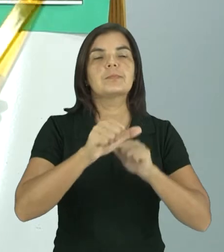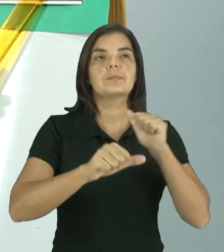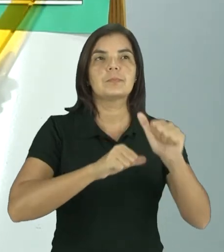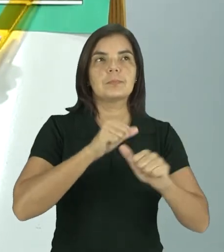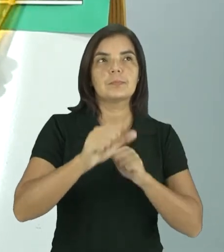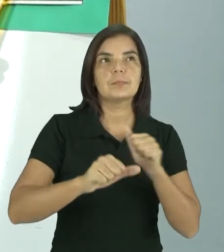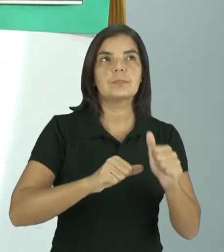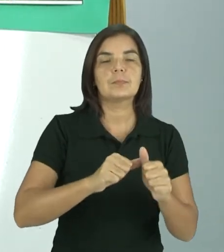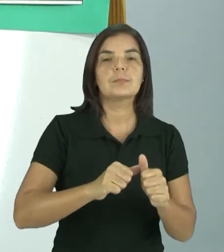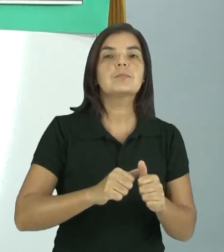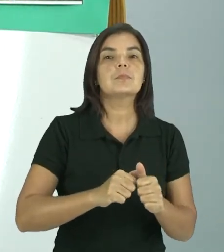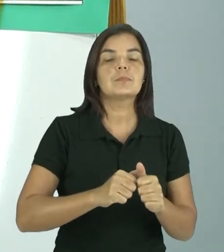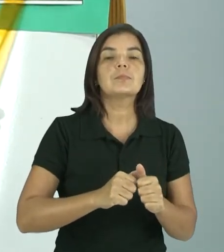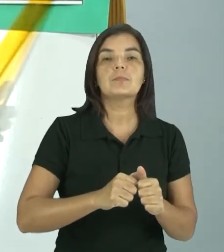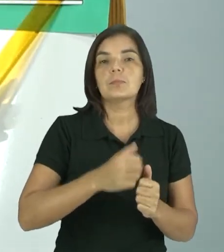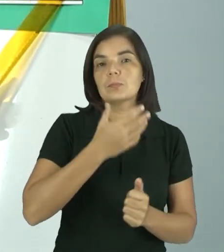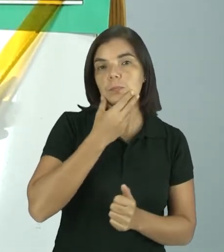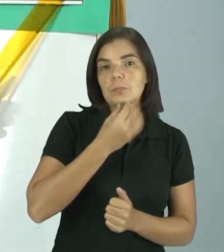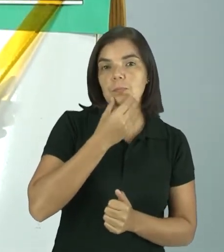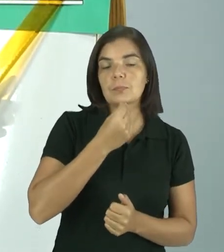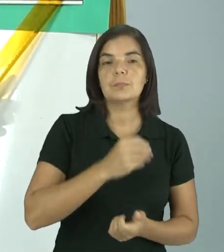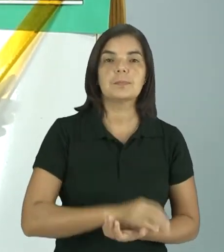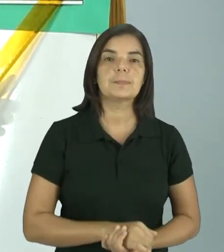dos seres humanos.